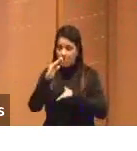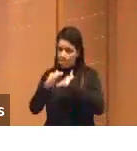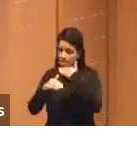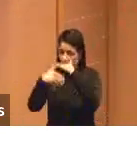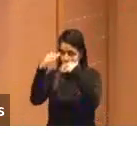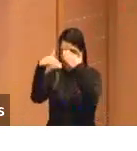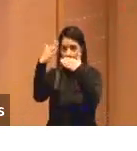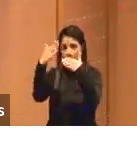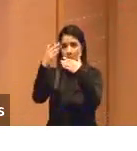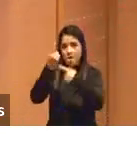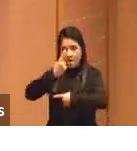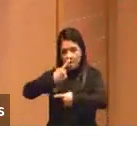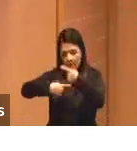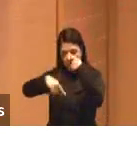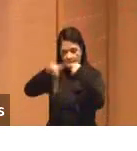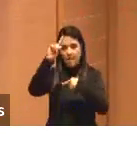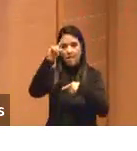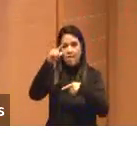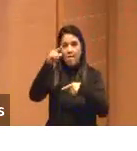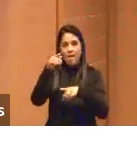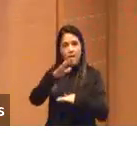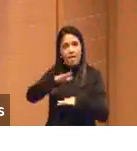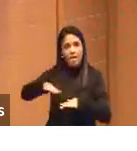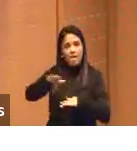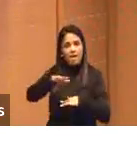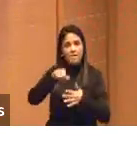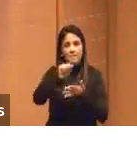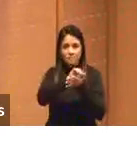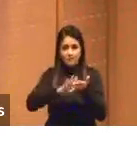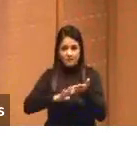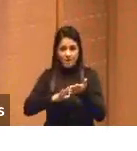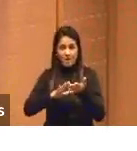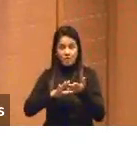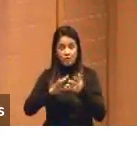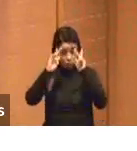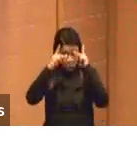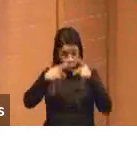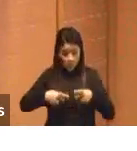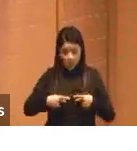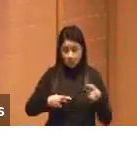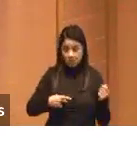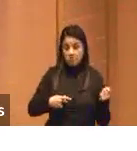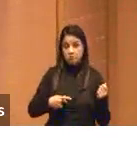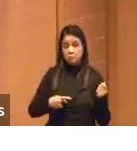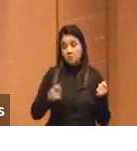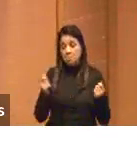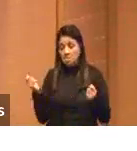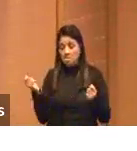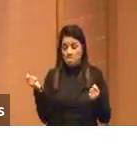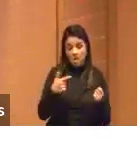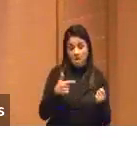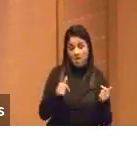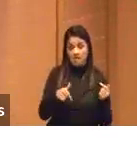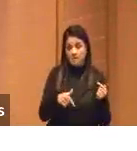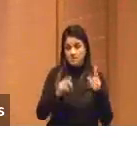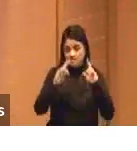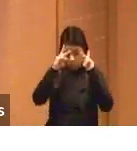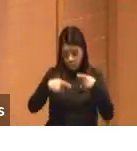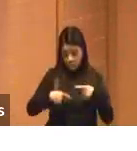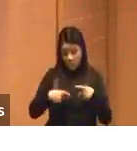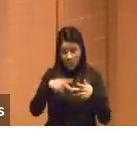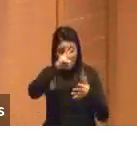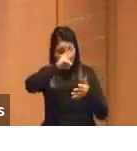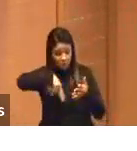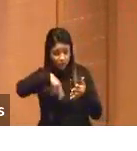rapidamente nas diversas tarefas o que nós somos capazes de fazer, por exemplo, a leitura, a interpretação de texto e